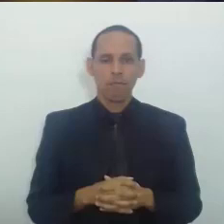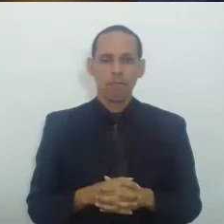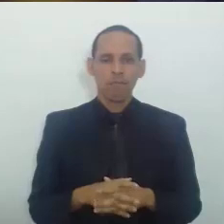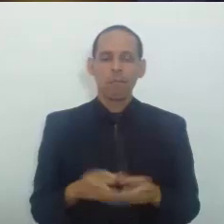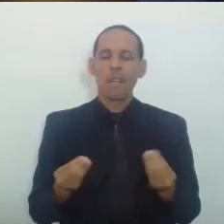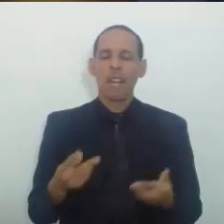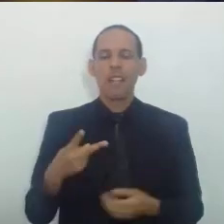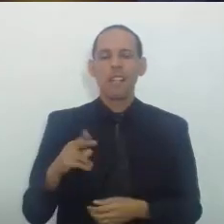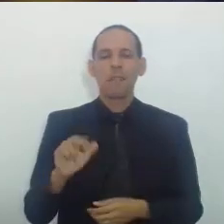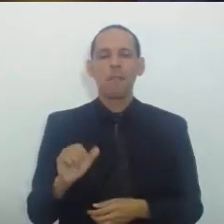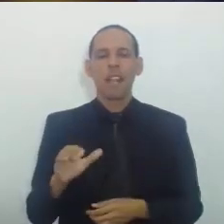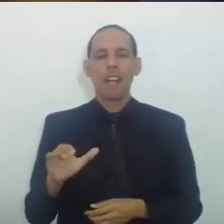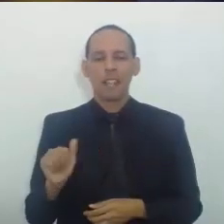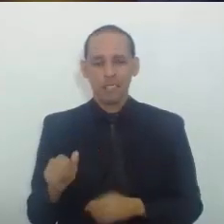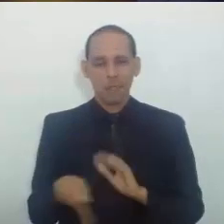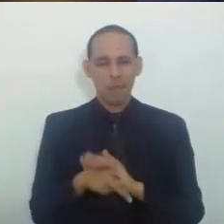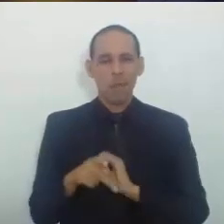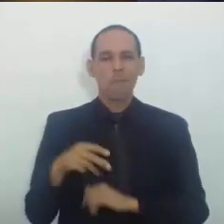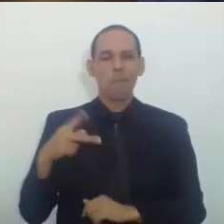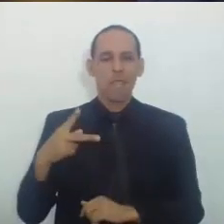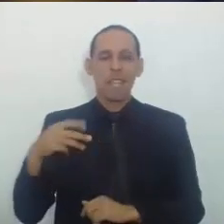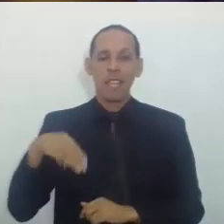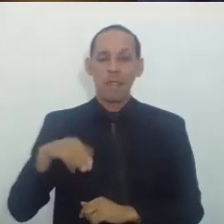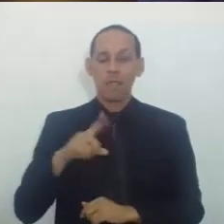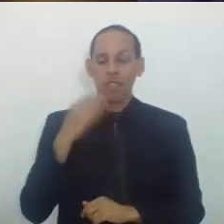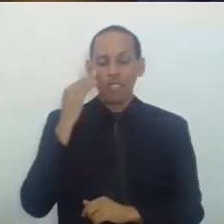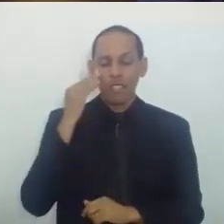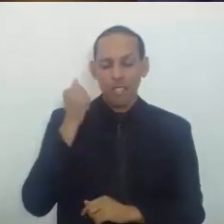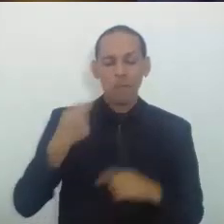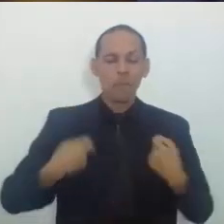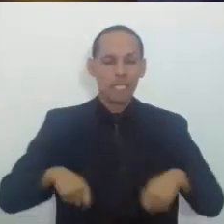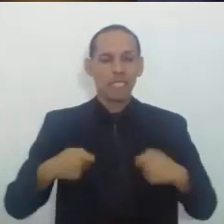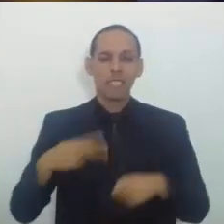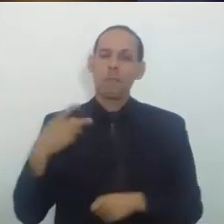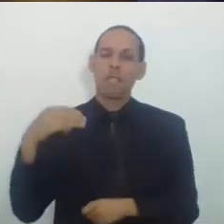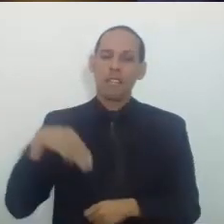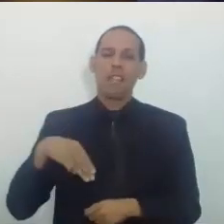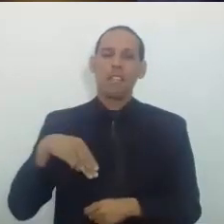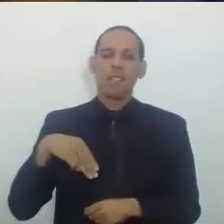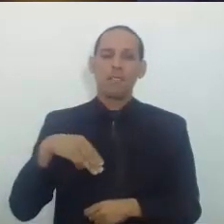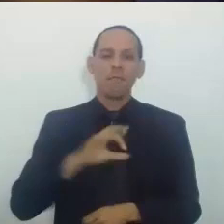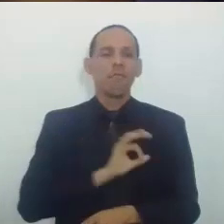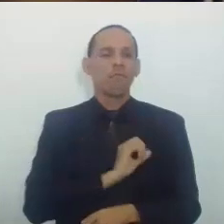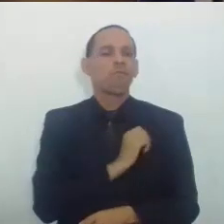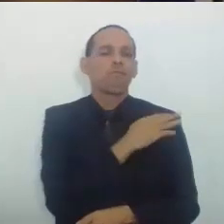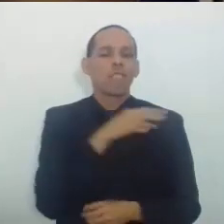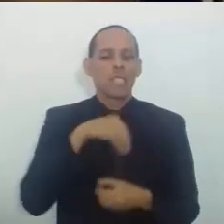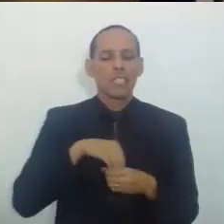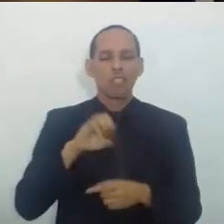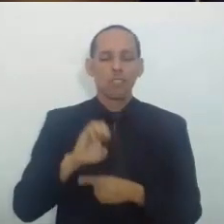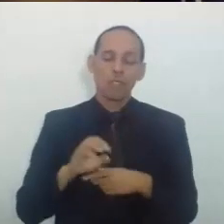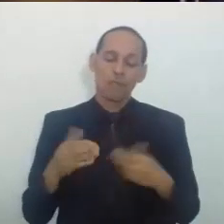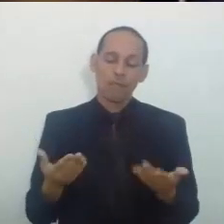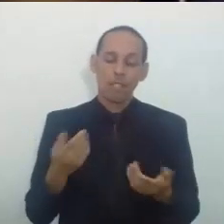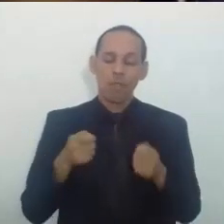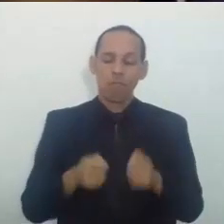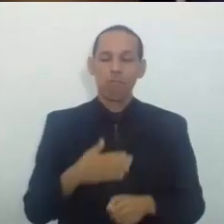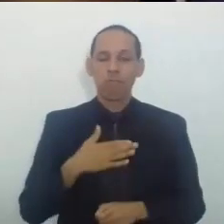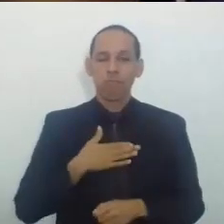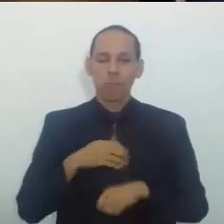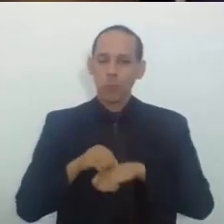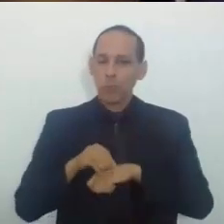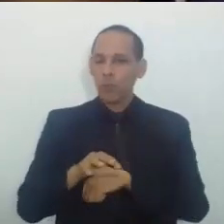E todos nós Sabemos Da carência De policiais Militares No Estado Por isso Que eu estou Com essa posição Sugerindo aqui